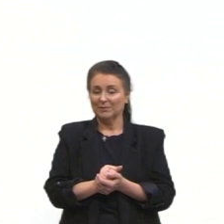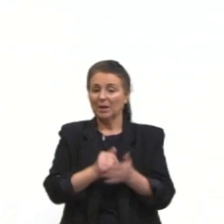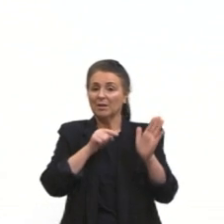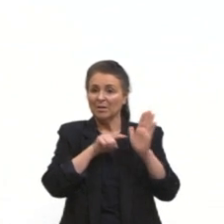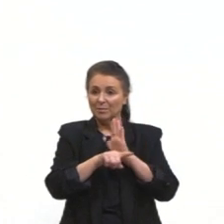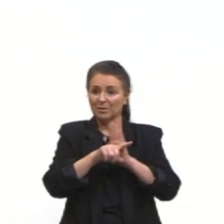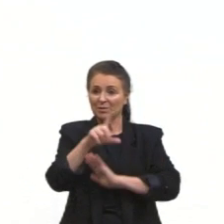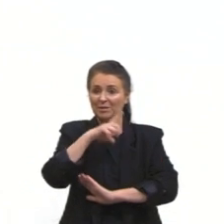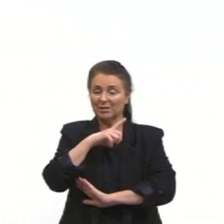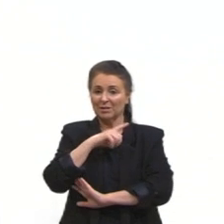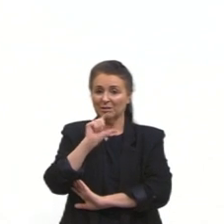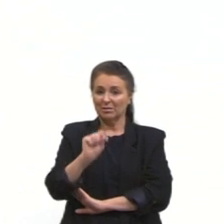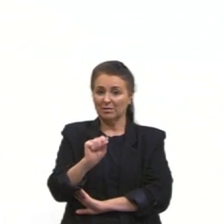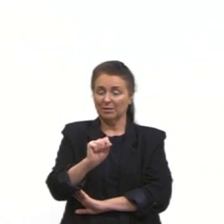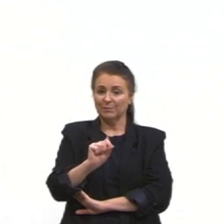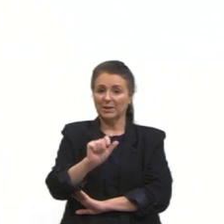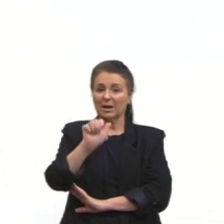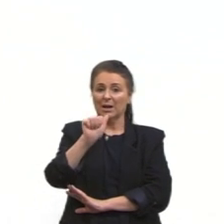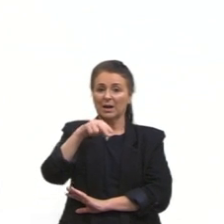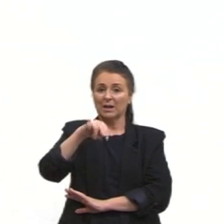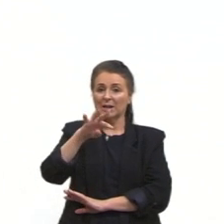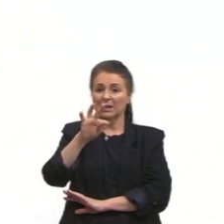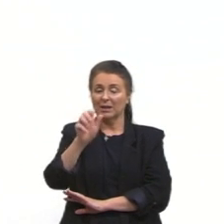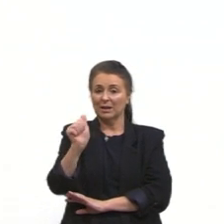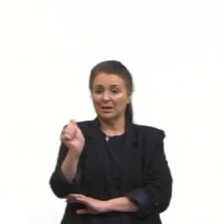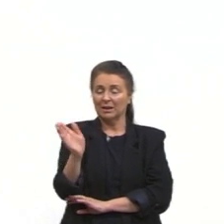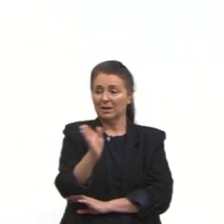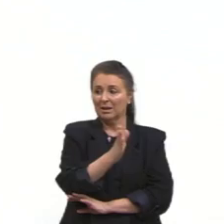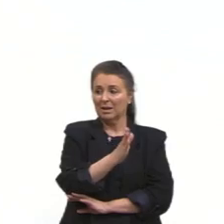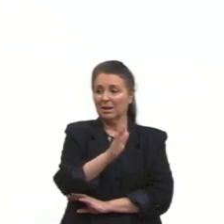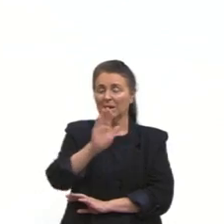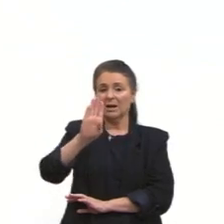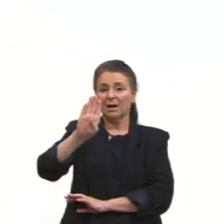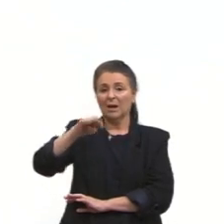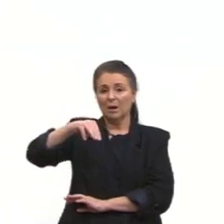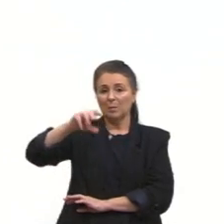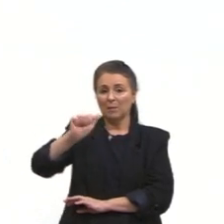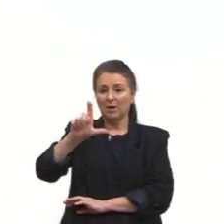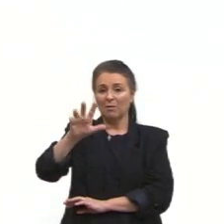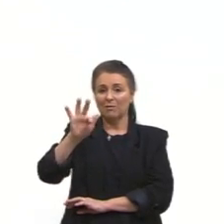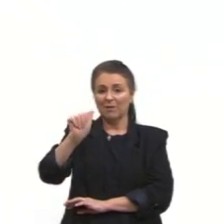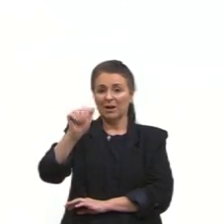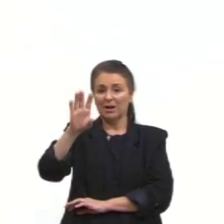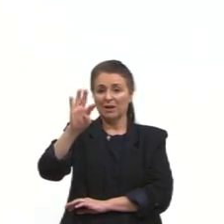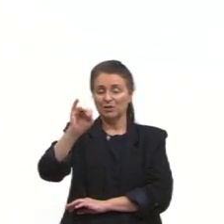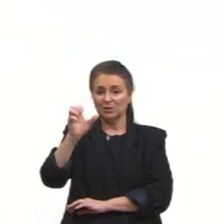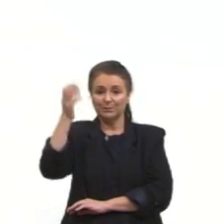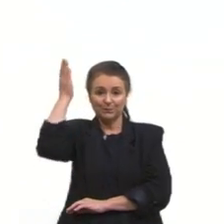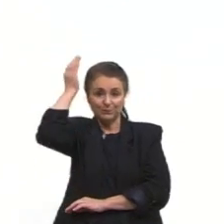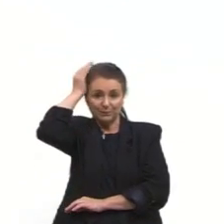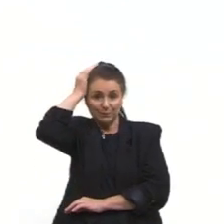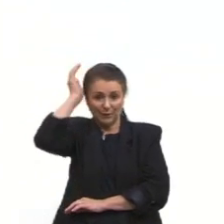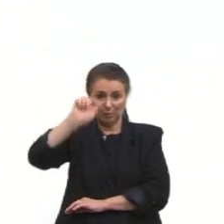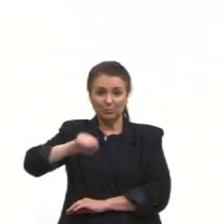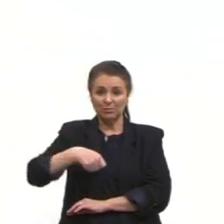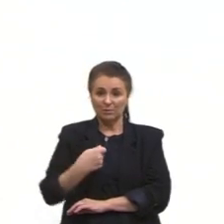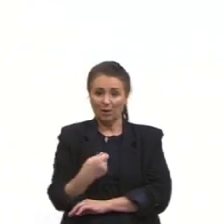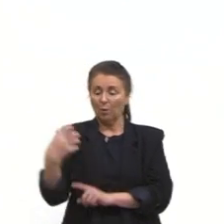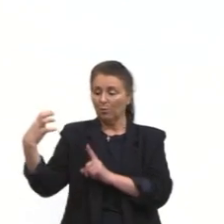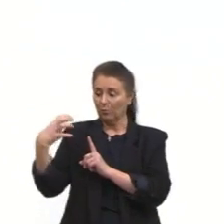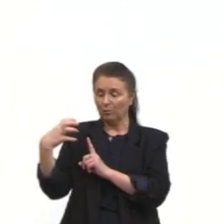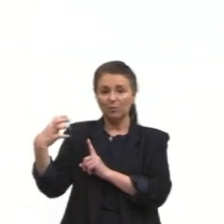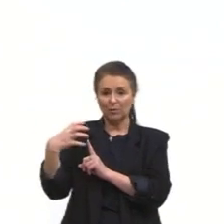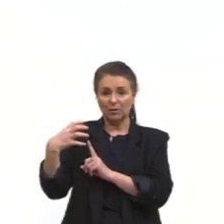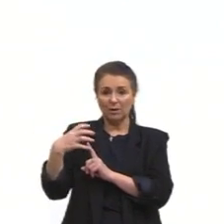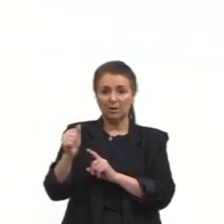trazia a Anitta Malfatti, um dos grandes nomes, uma mulher artista brasileira, grande influenciadora, protagonizando